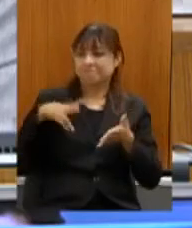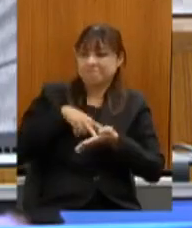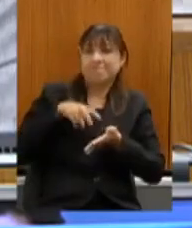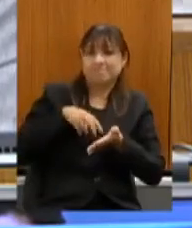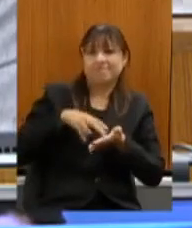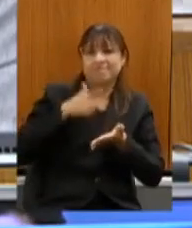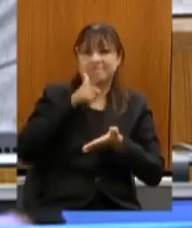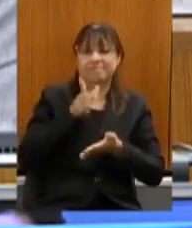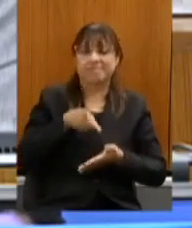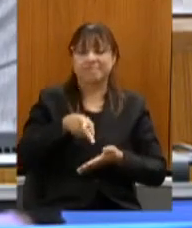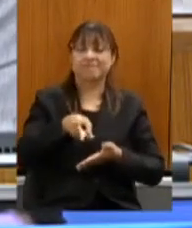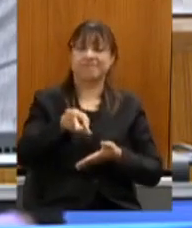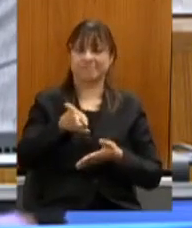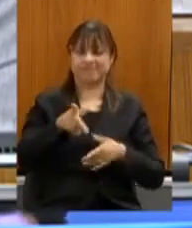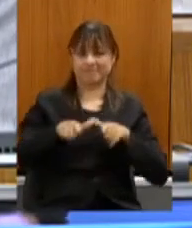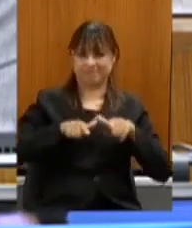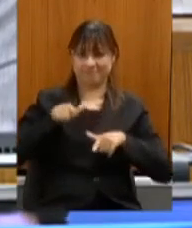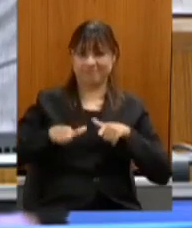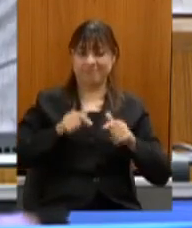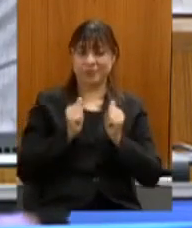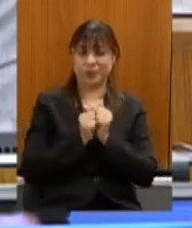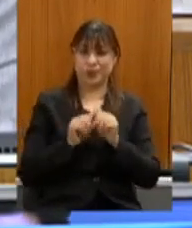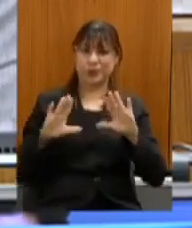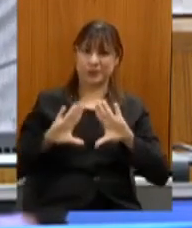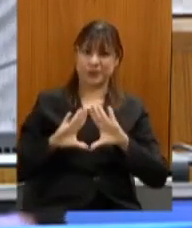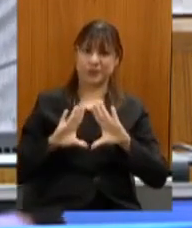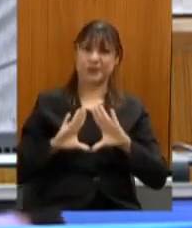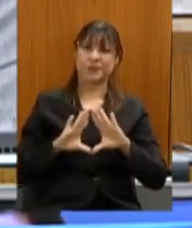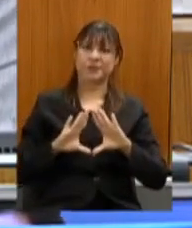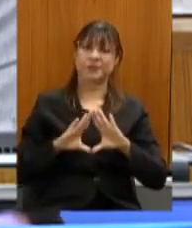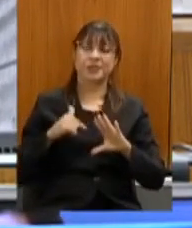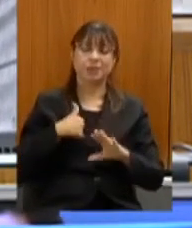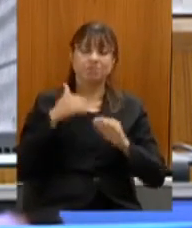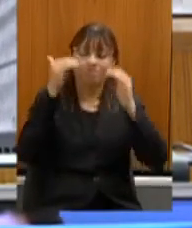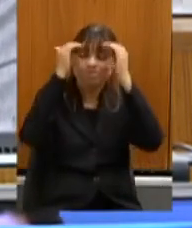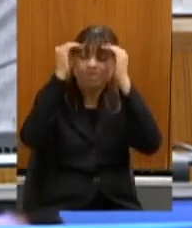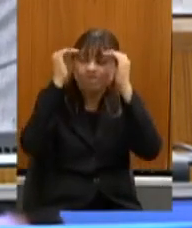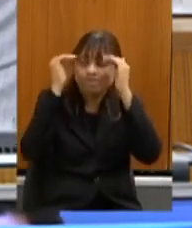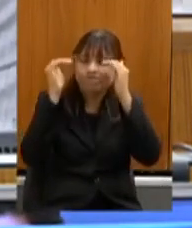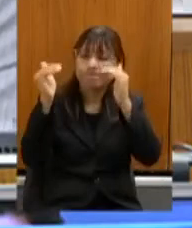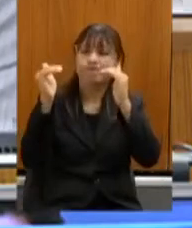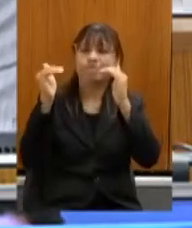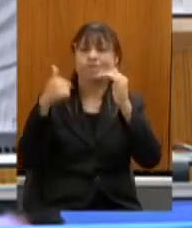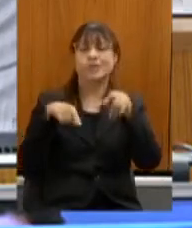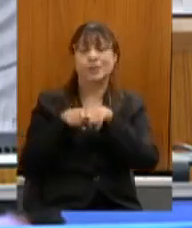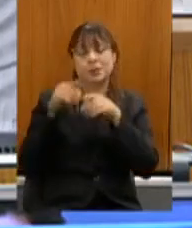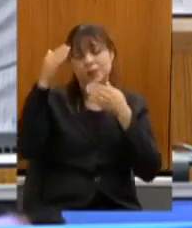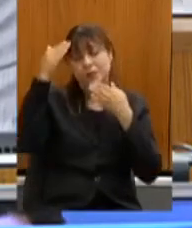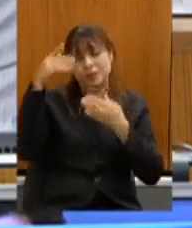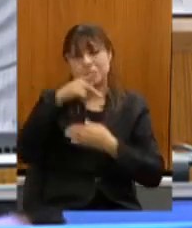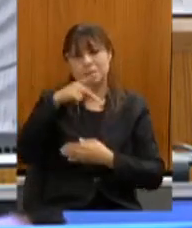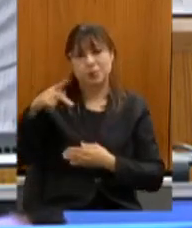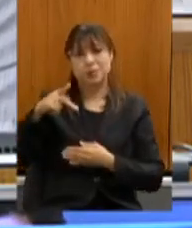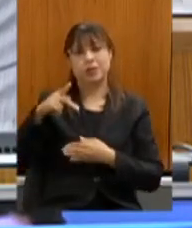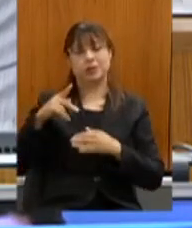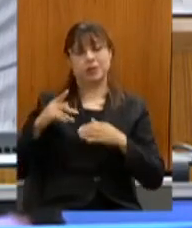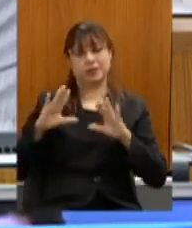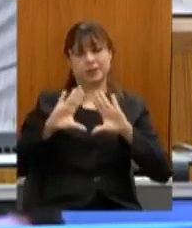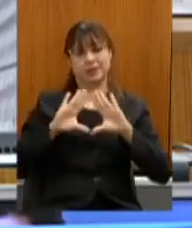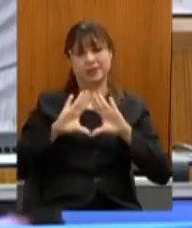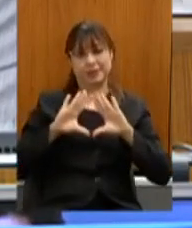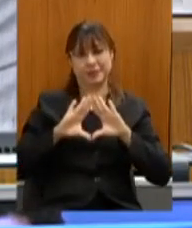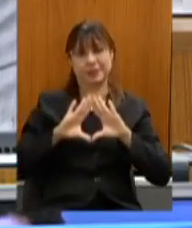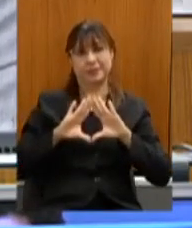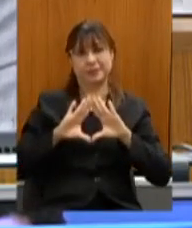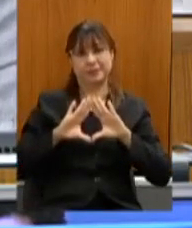trabalhando junto com essa casa a qual eu tenho imenso respeito e agradeço ao presidente dessa casa em